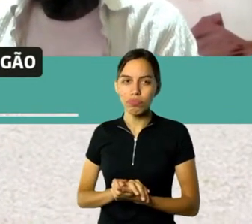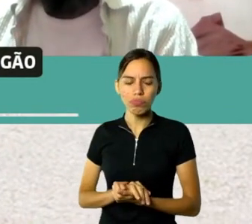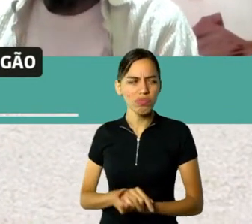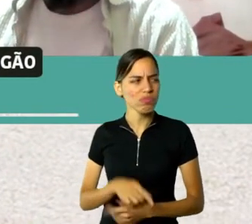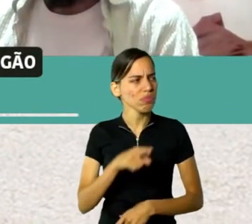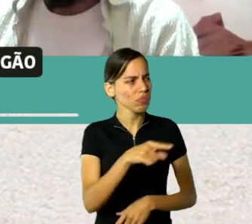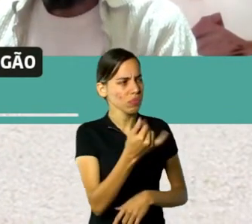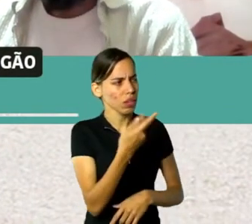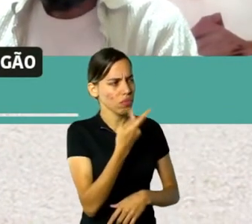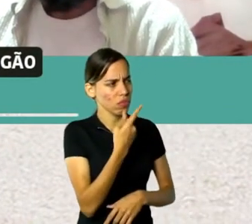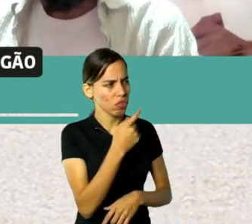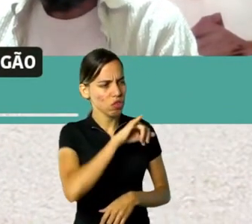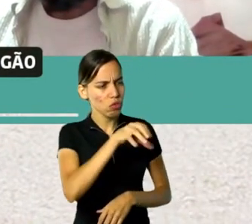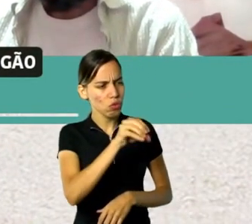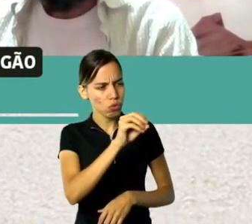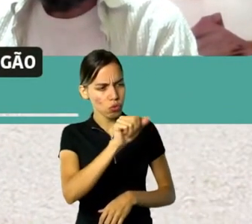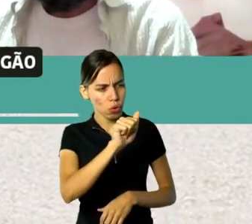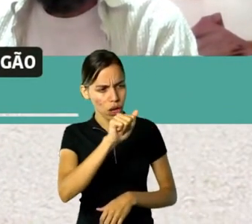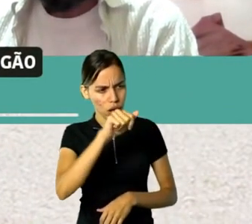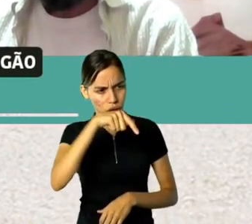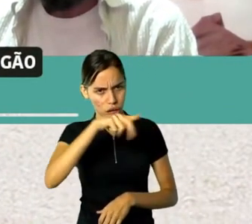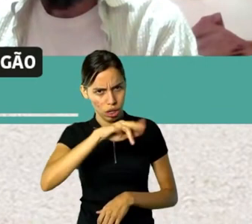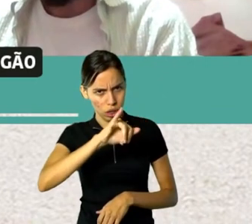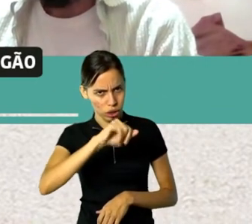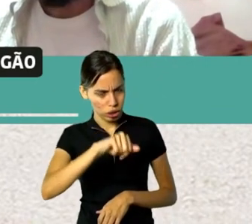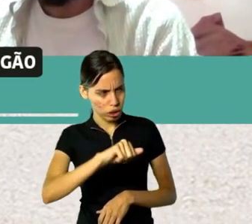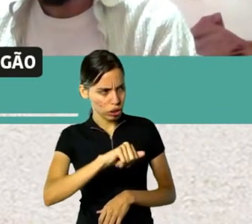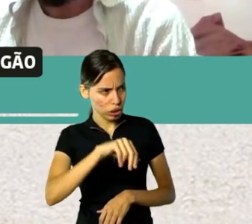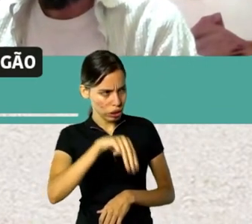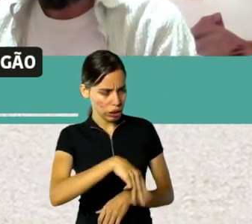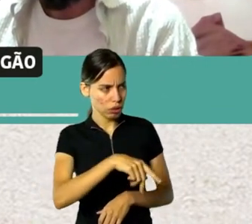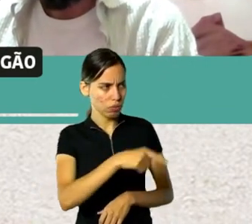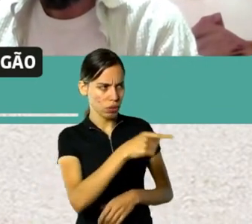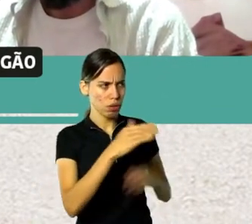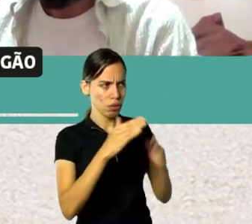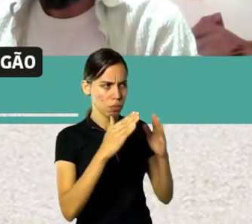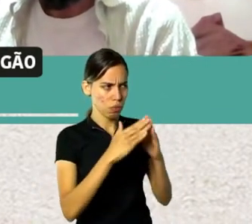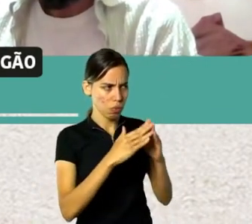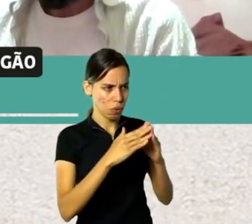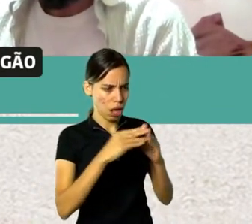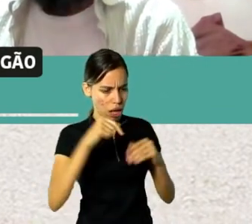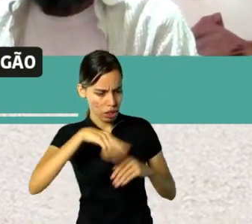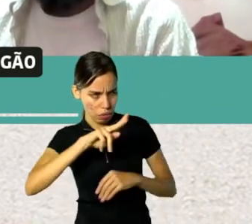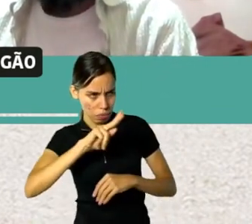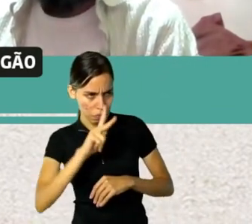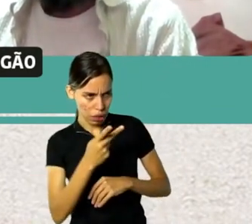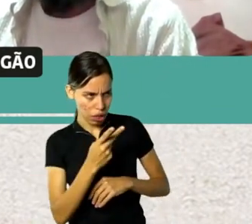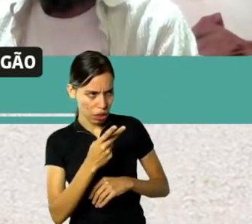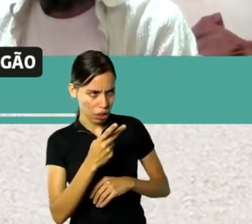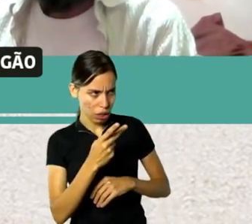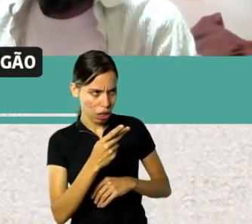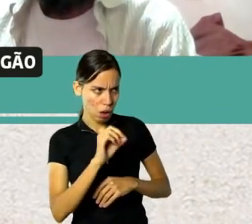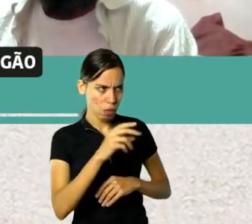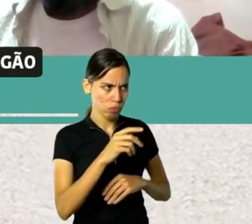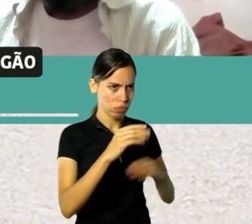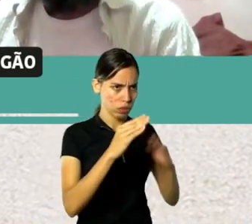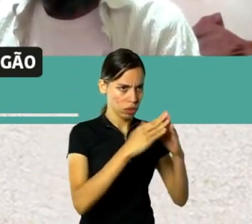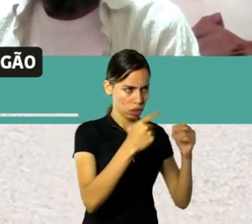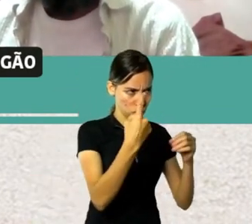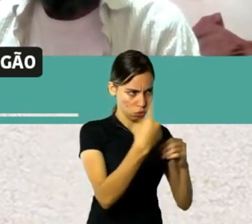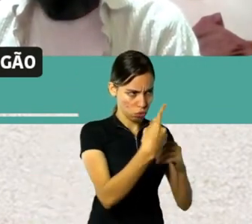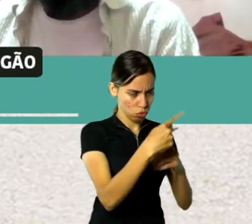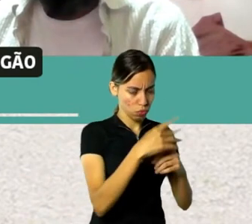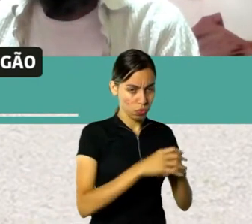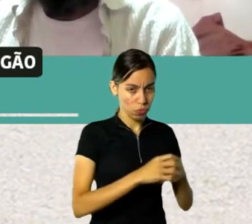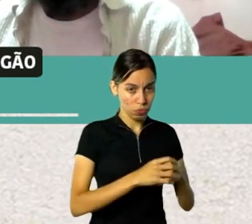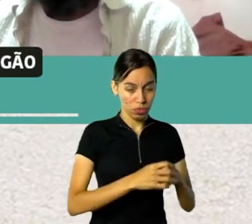mesma casa que ele aqui em Belo Horizonte? Em São Domingos do Prata. Ele é de lá também? Ele era irmão da minha bisavó. Eu